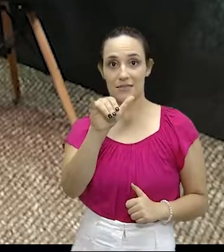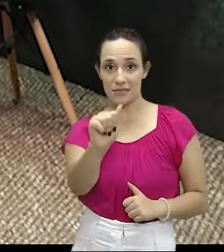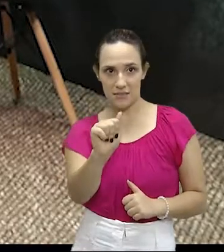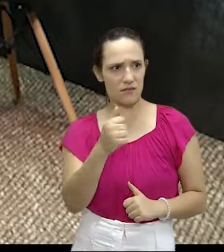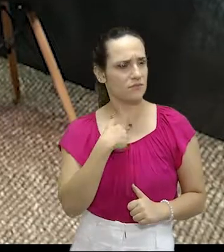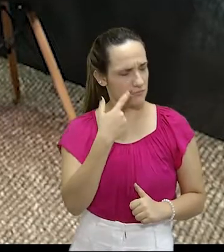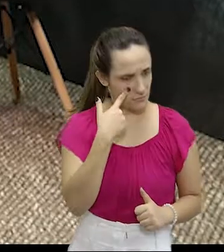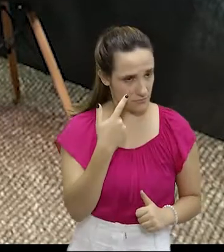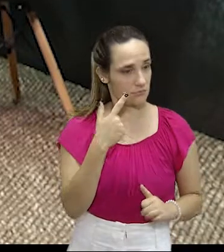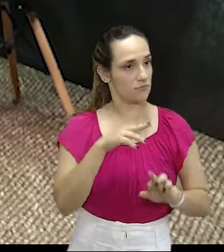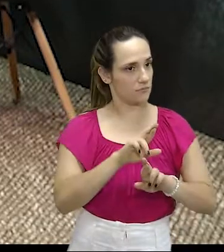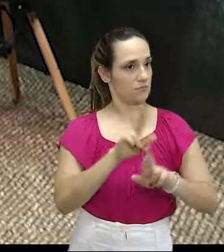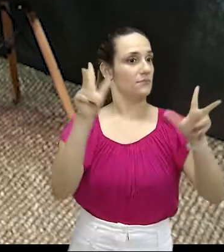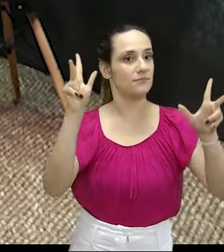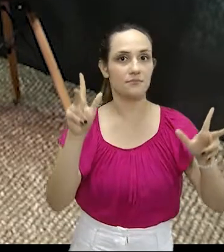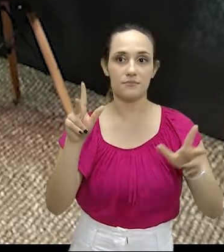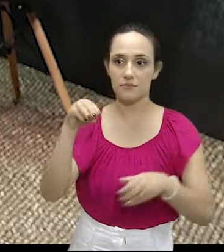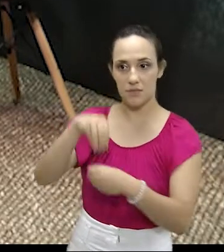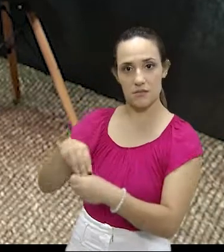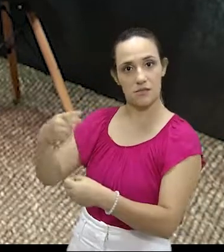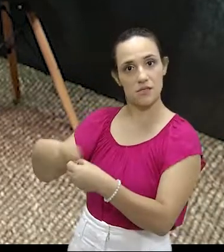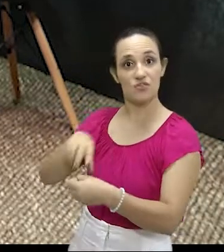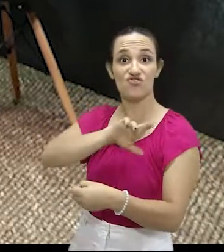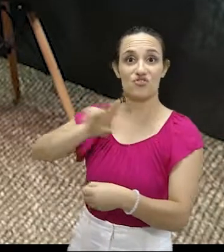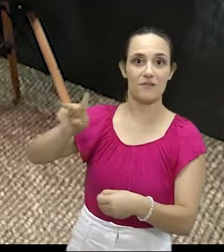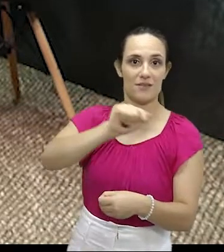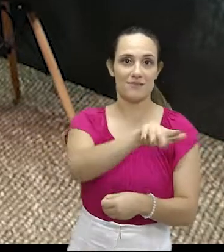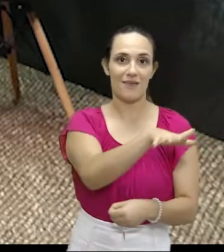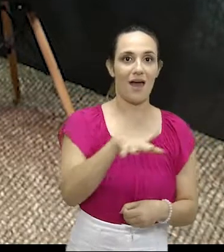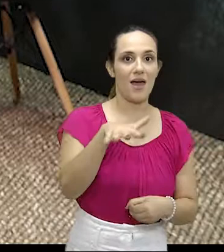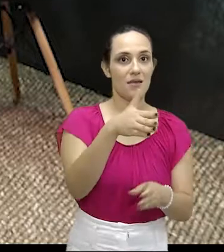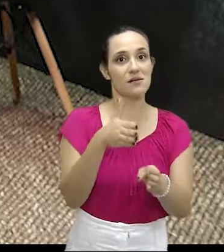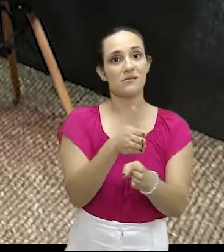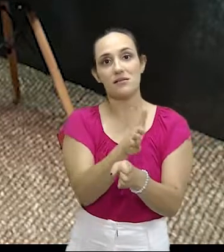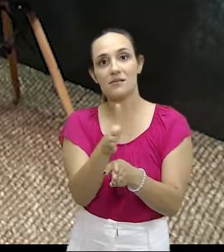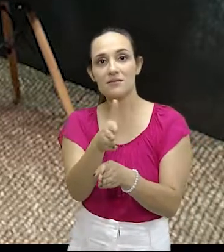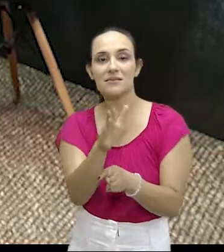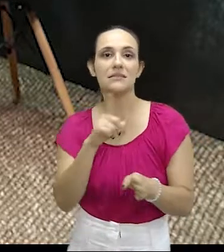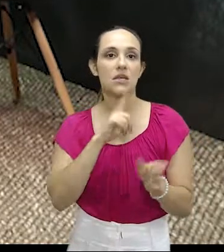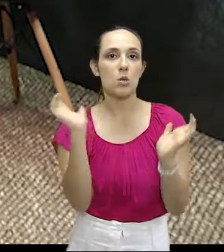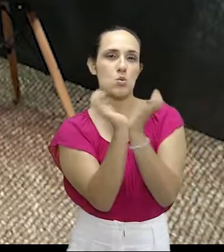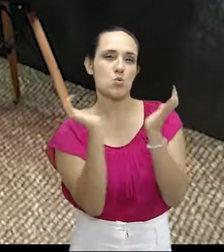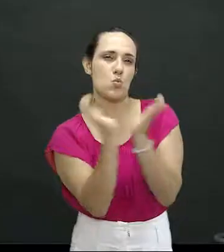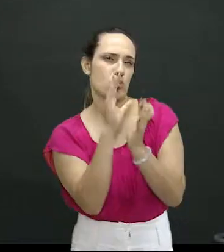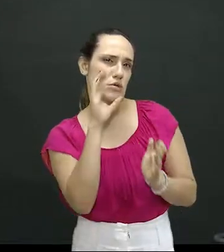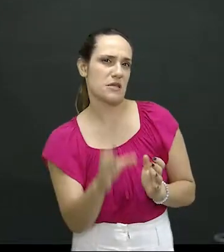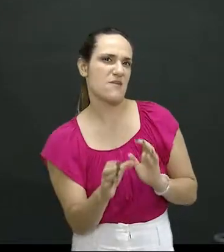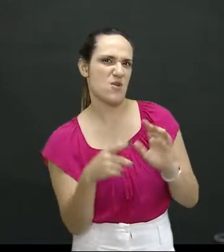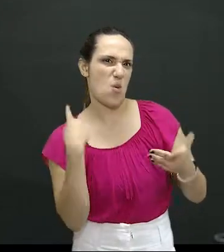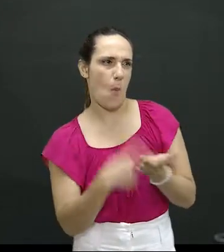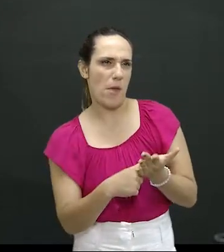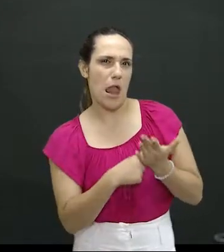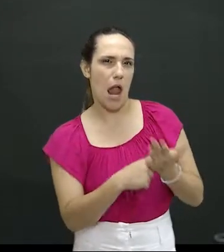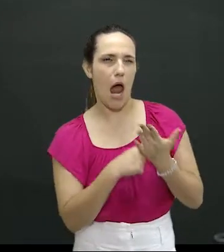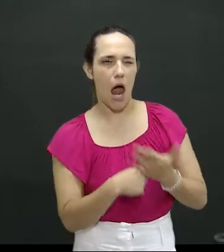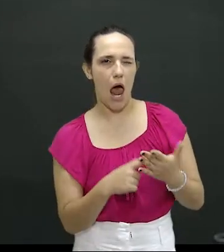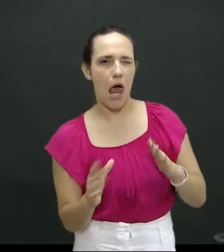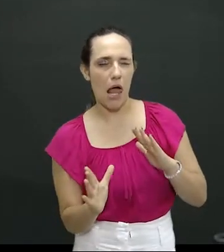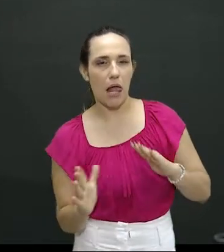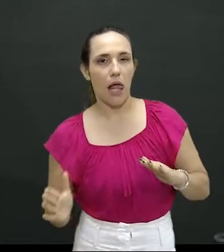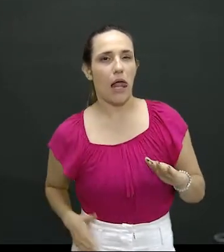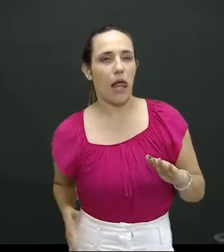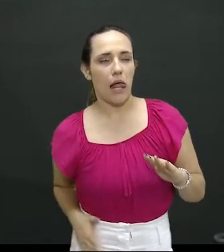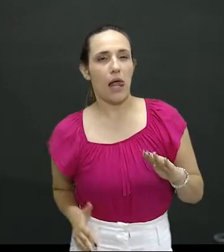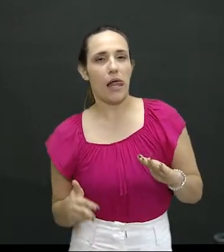do que é aquela atuação nas cidades. Esse enfrentamento ali às facções, o conhecimento da rota